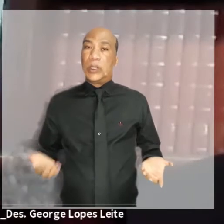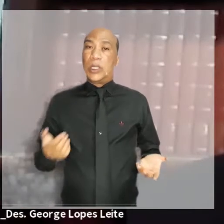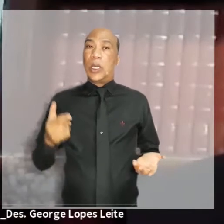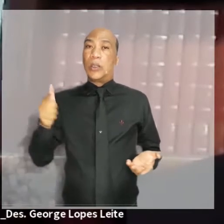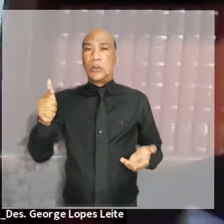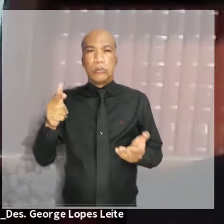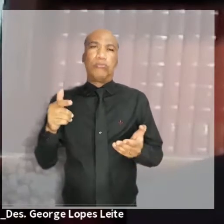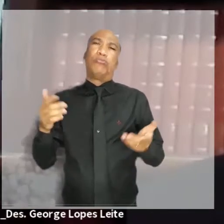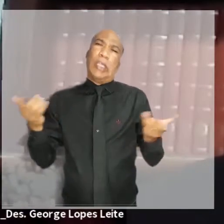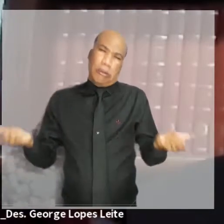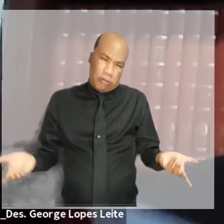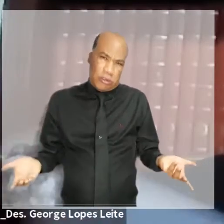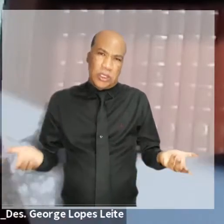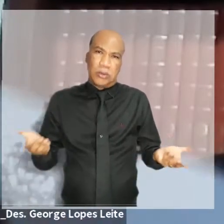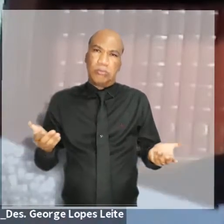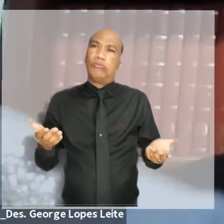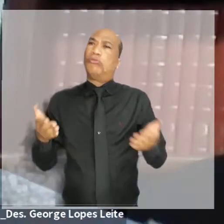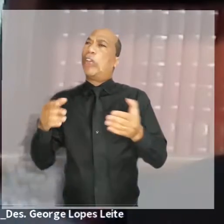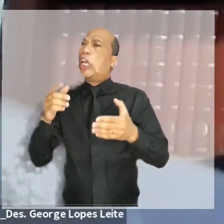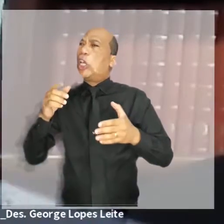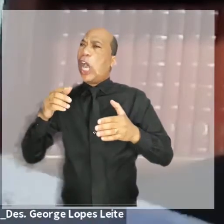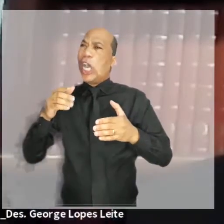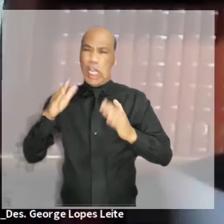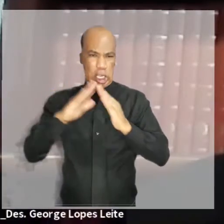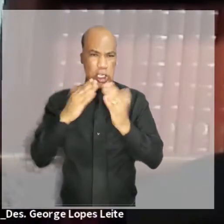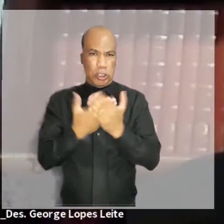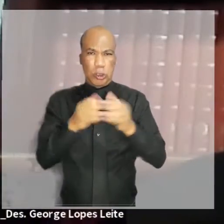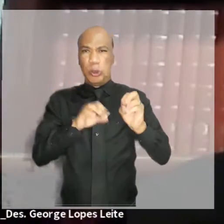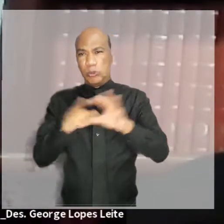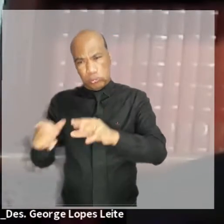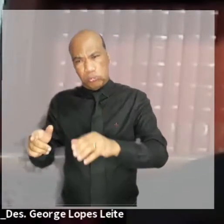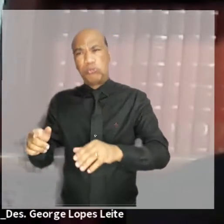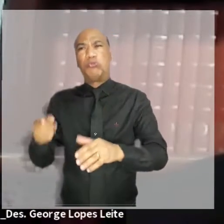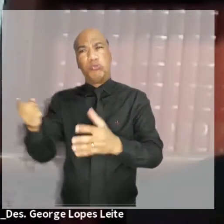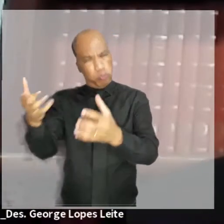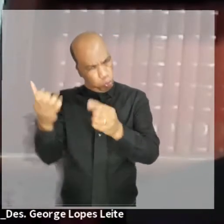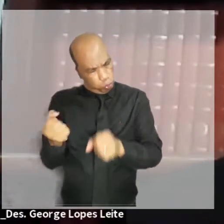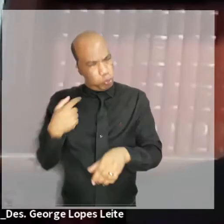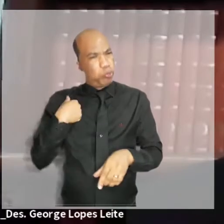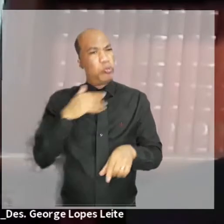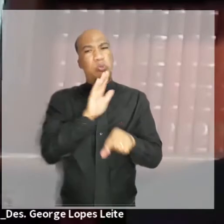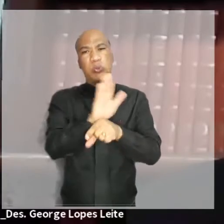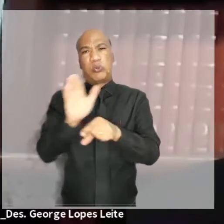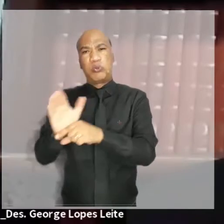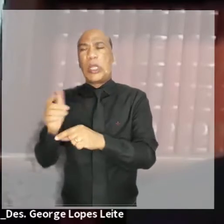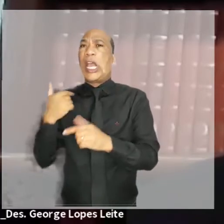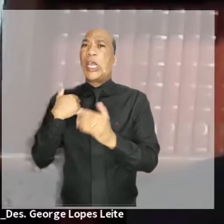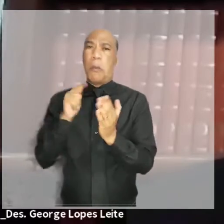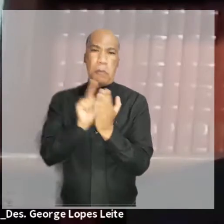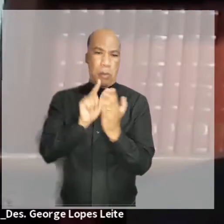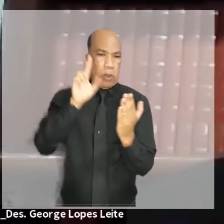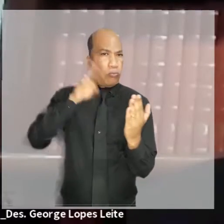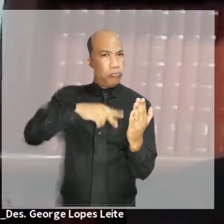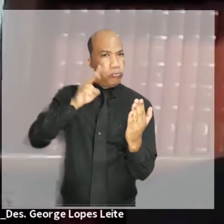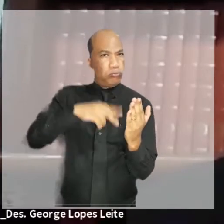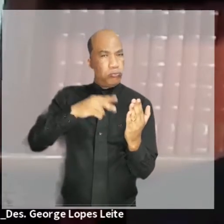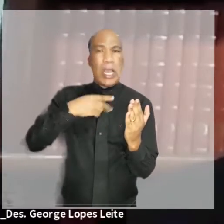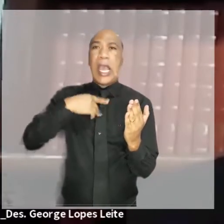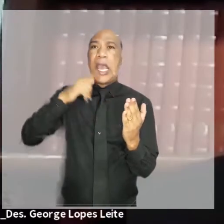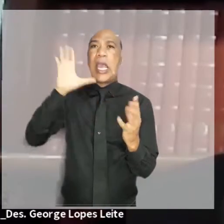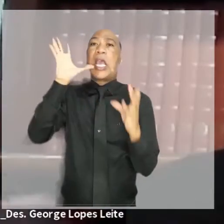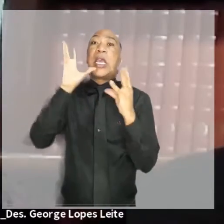dessa prestação judicial. E, para isso, contem todos com esta escola de formação judiciária.